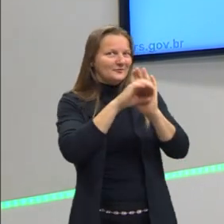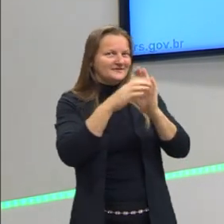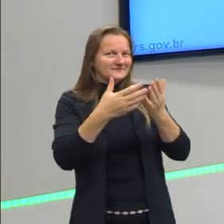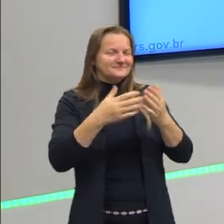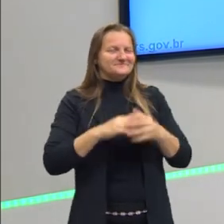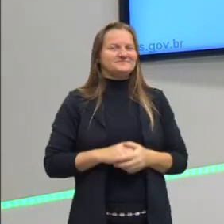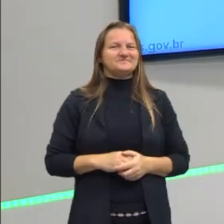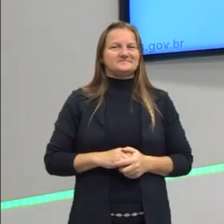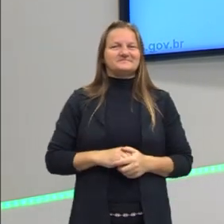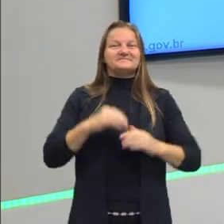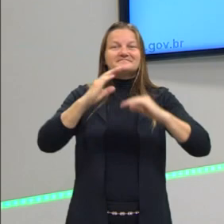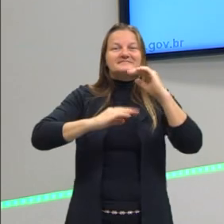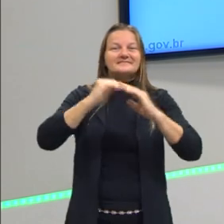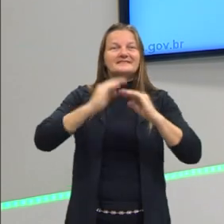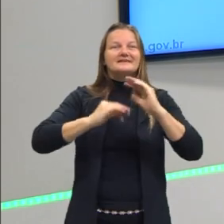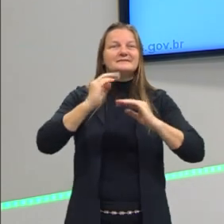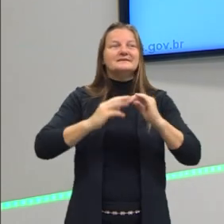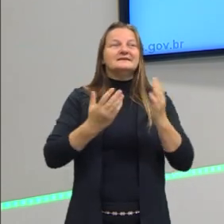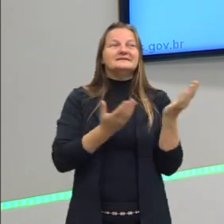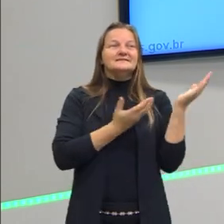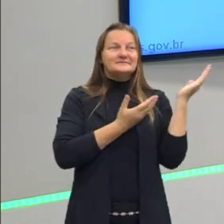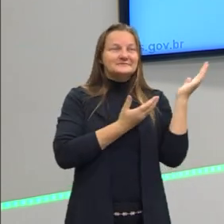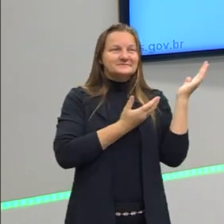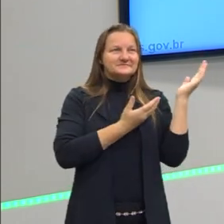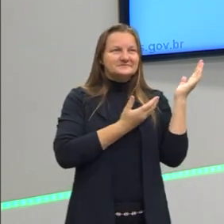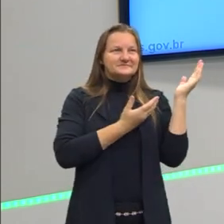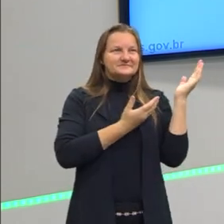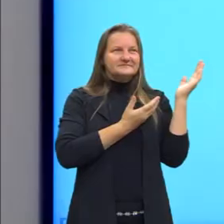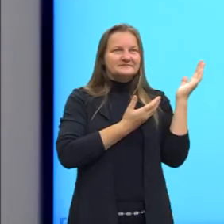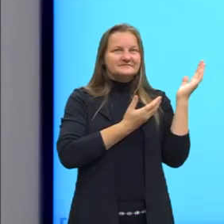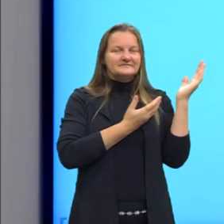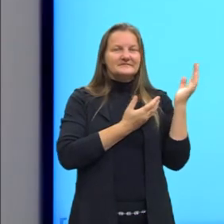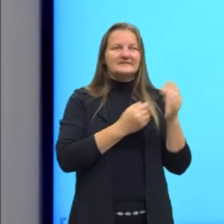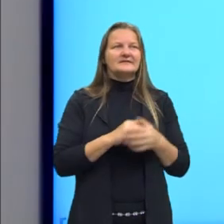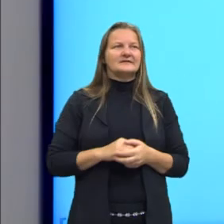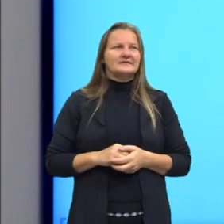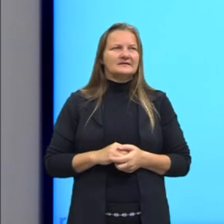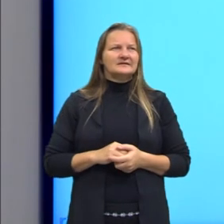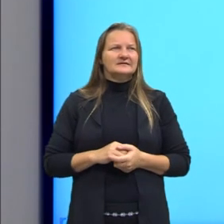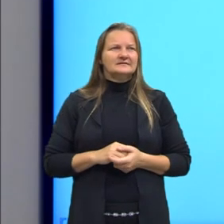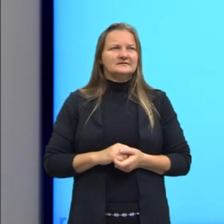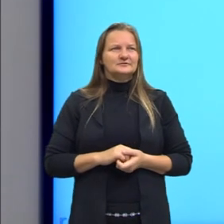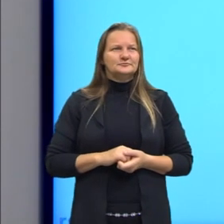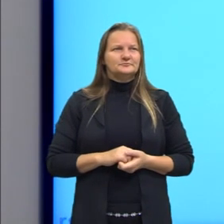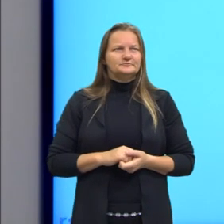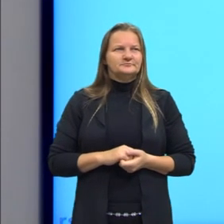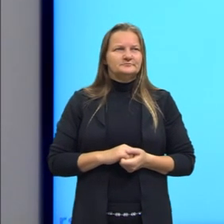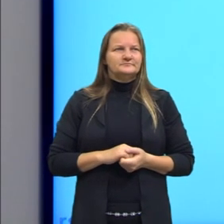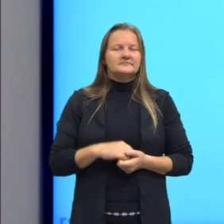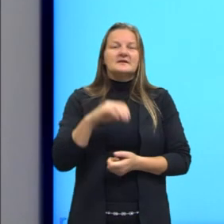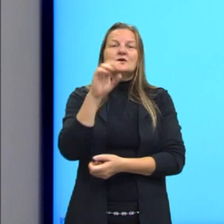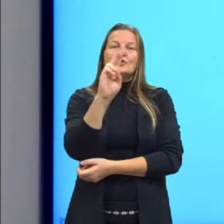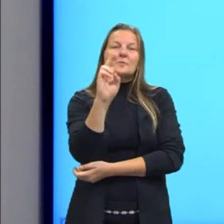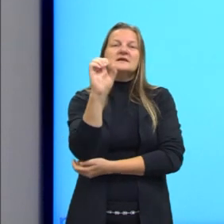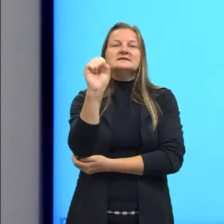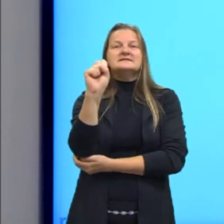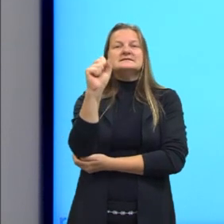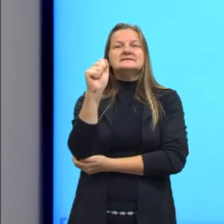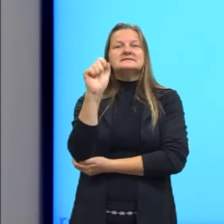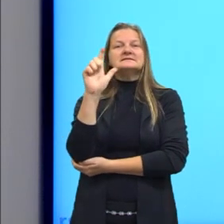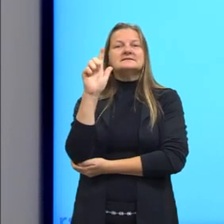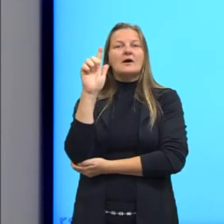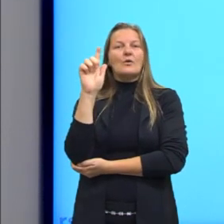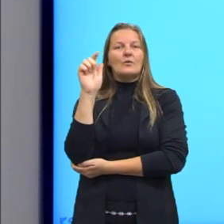O exemplo da aplicação da osmose é a salga, que é muito comum na conservação de